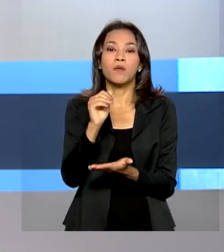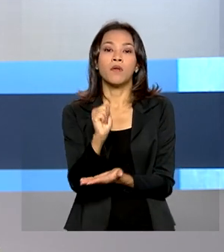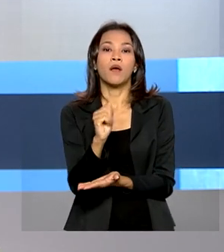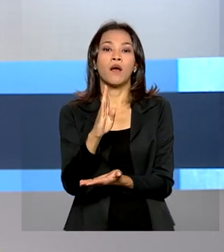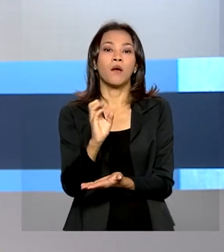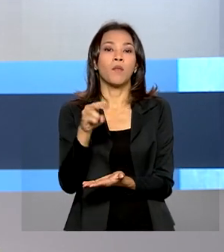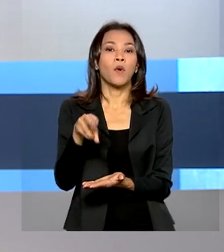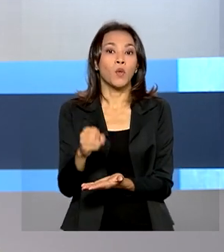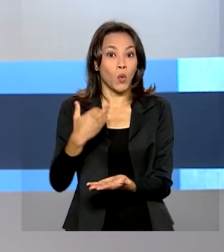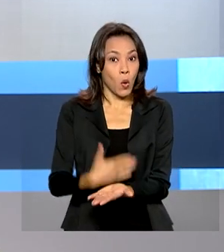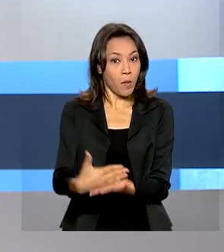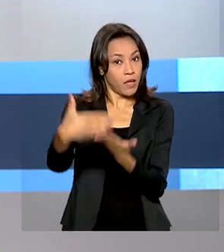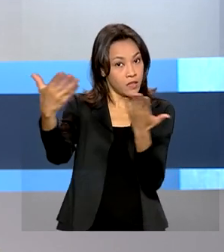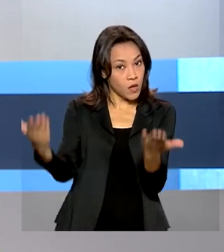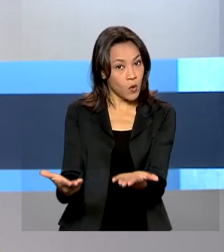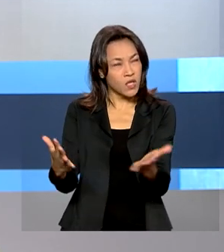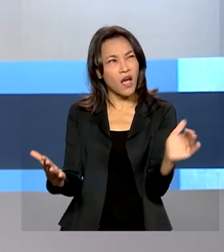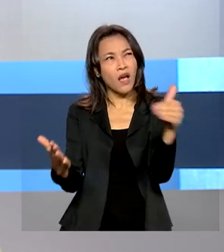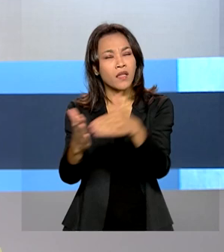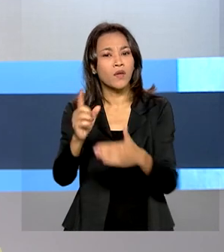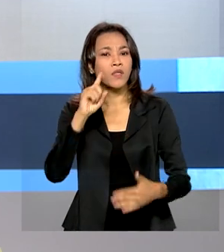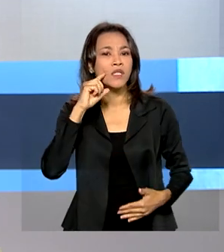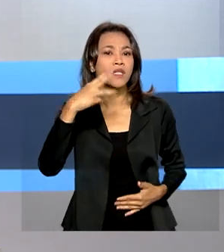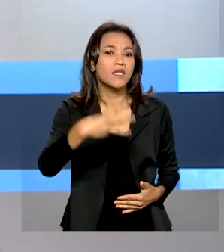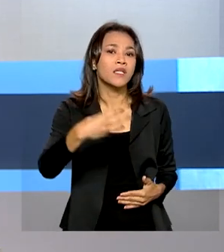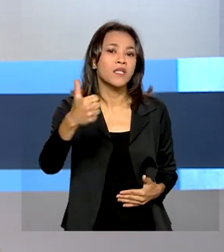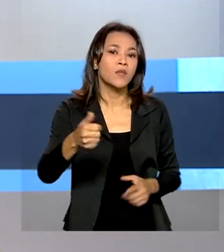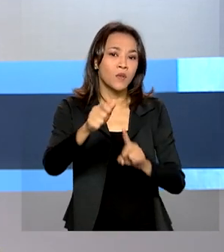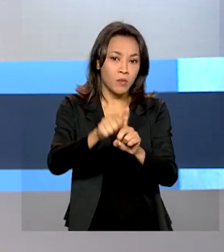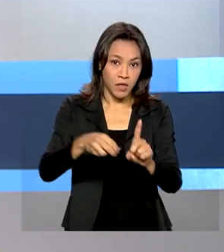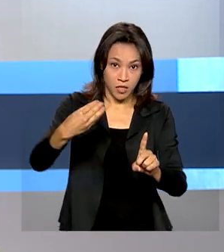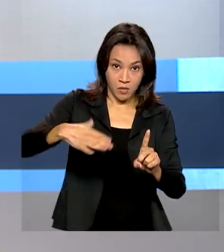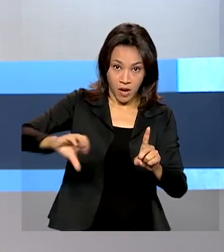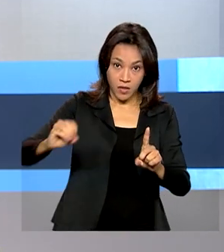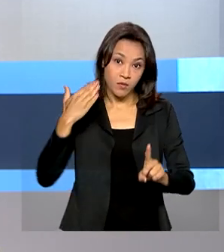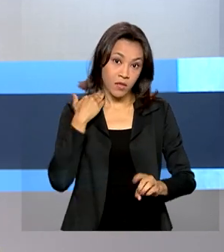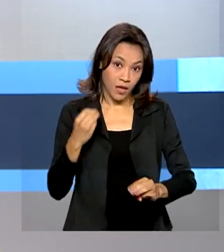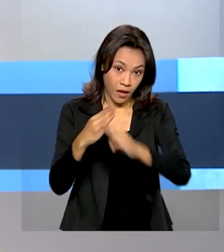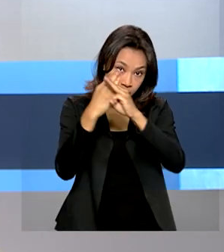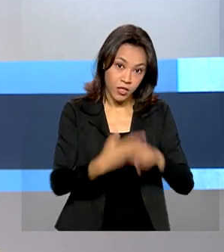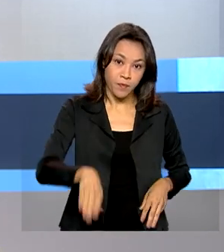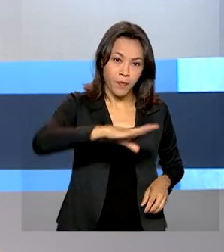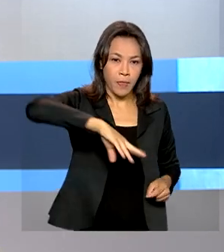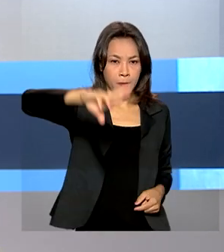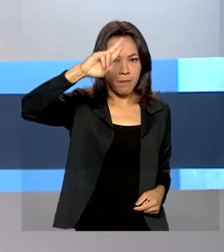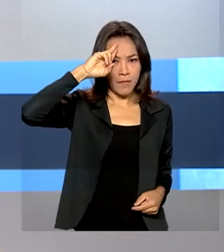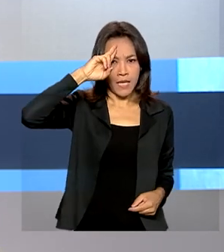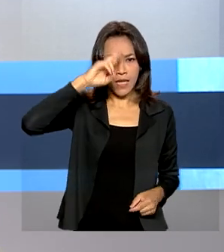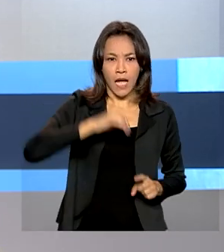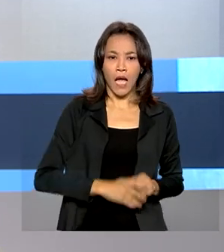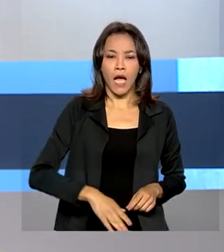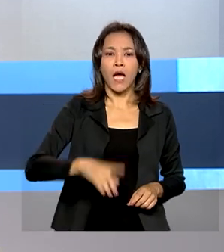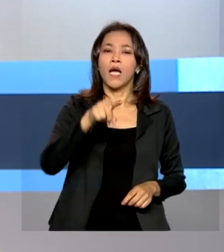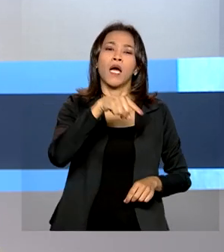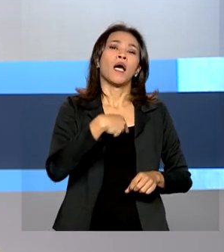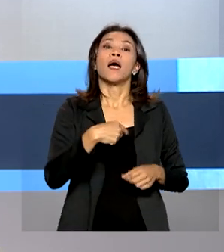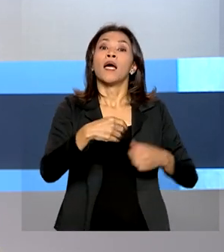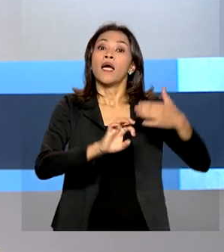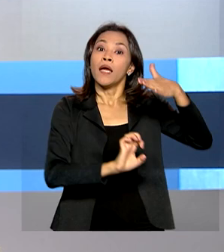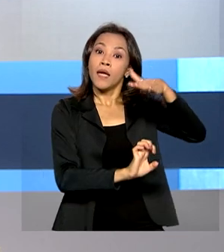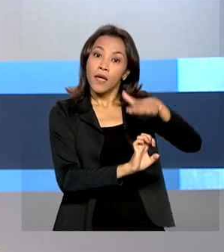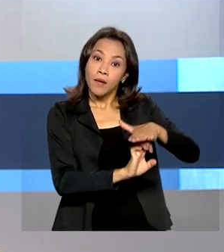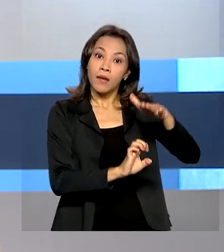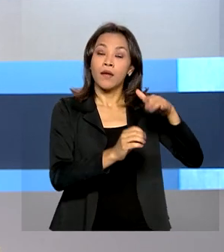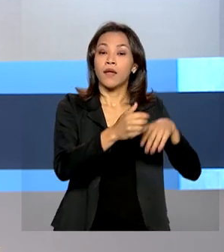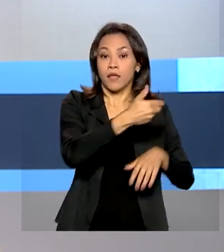hoje e vai até o dia 31 de março na Caixa. Servidores públicos, militares e empregados de estatais inscritos no PASEP